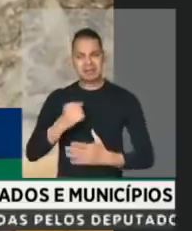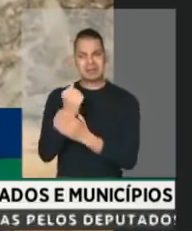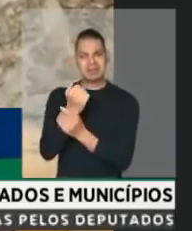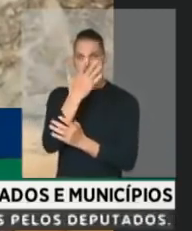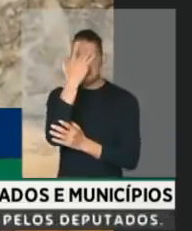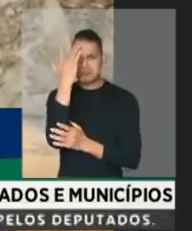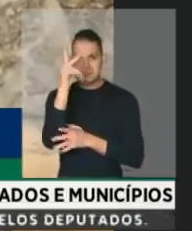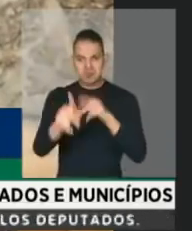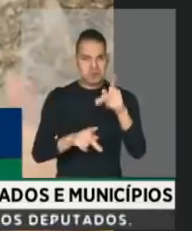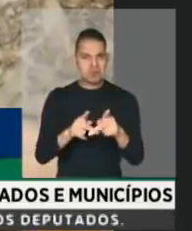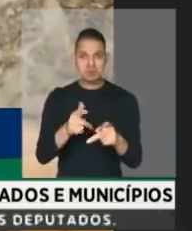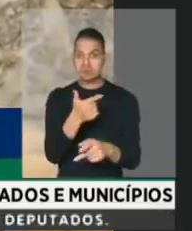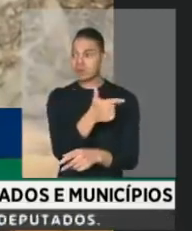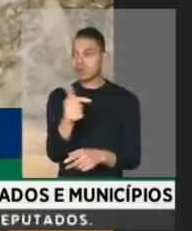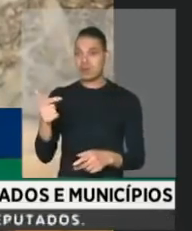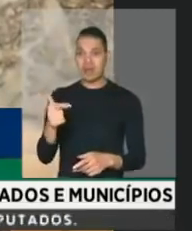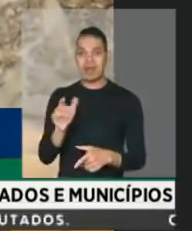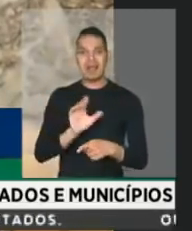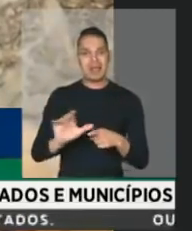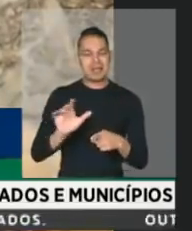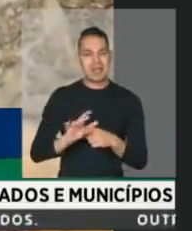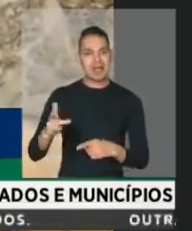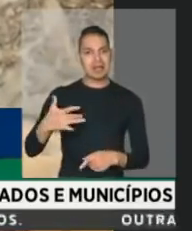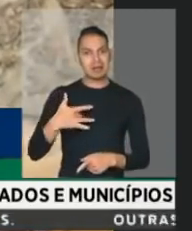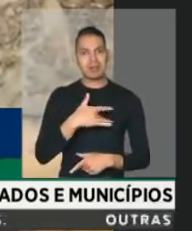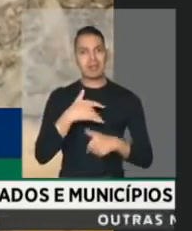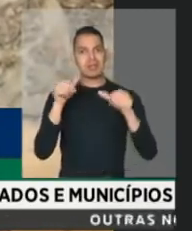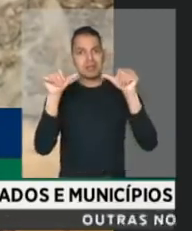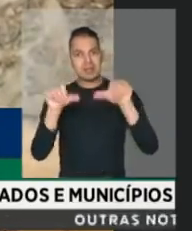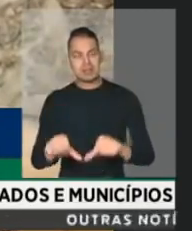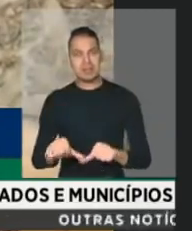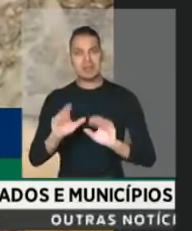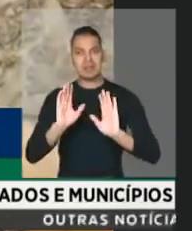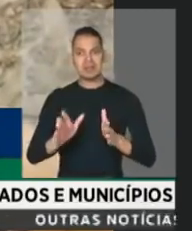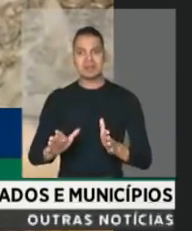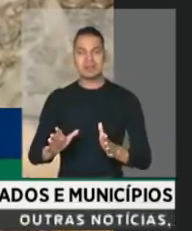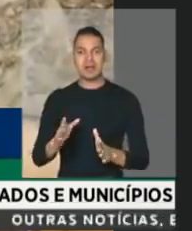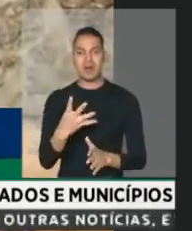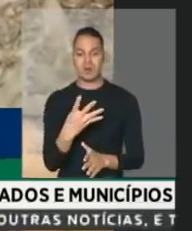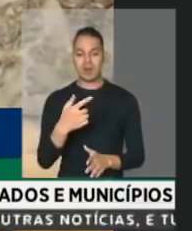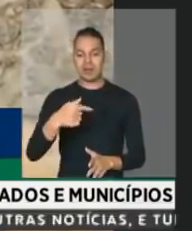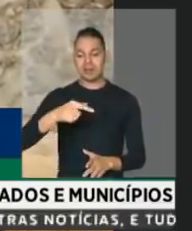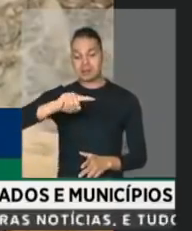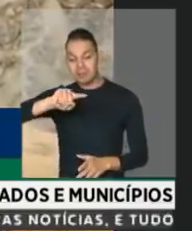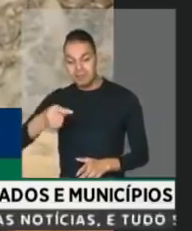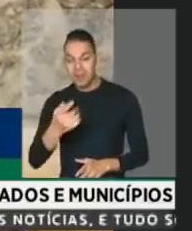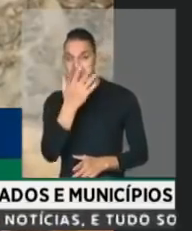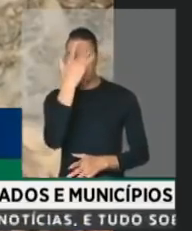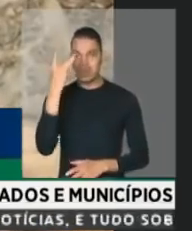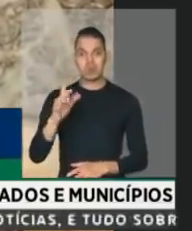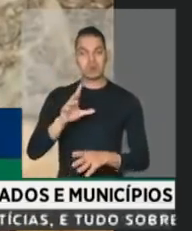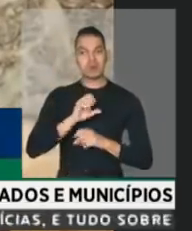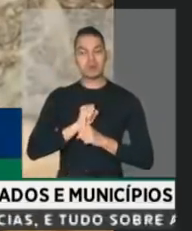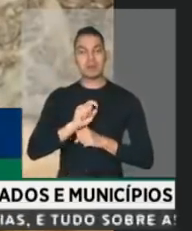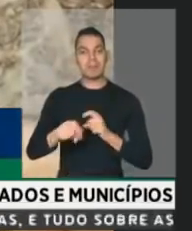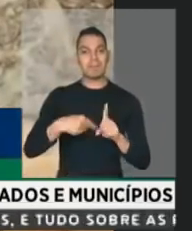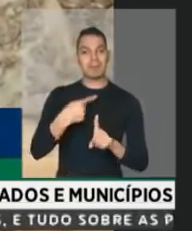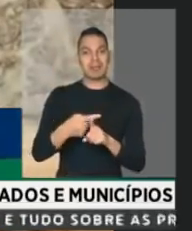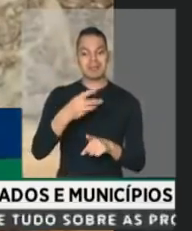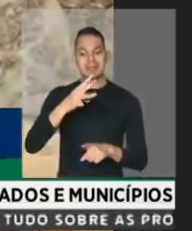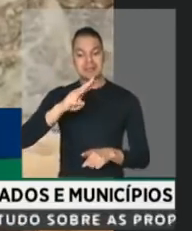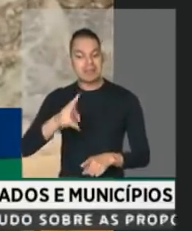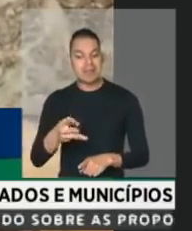pessoas. Esta crise sanitária que já acometeu 47 mil pessoas e 3 mil vidas,